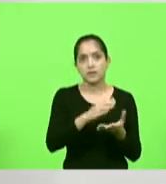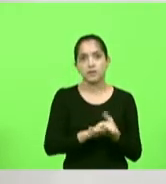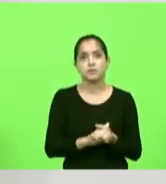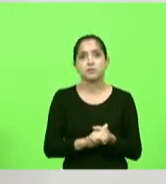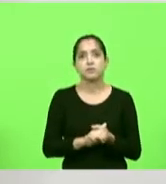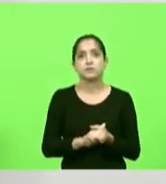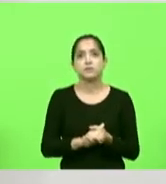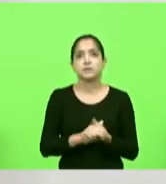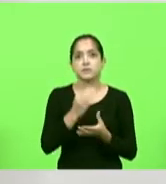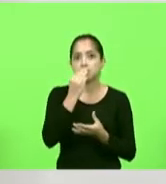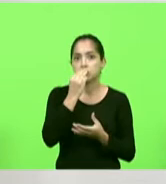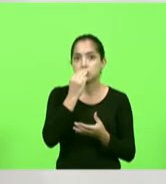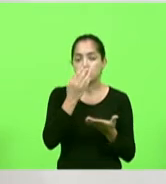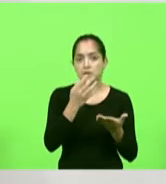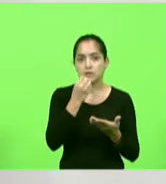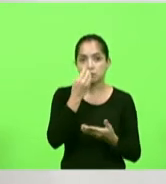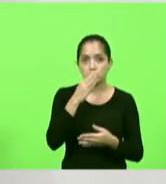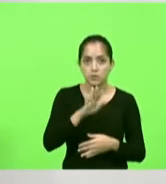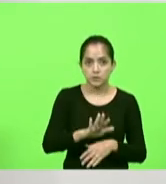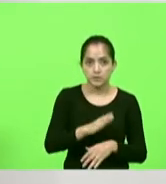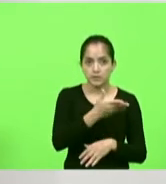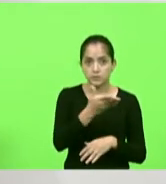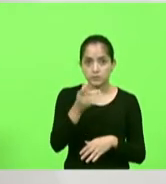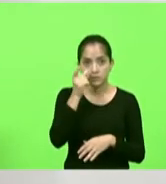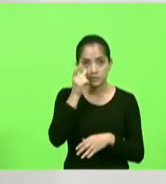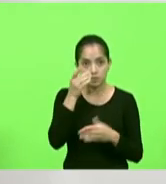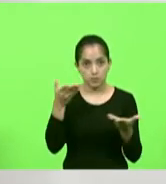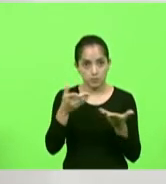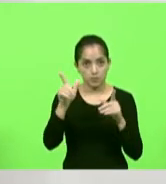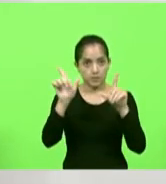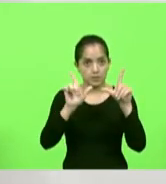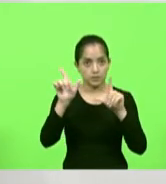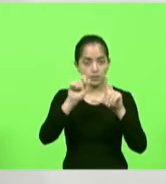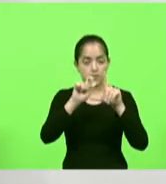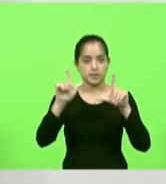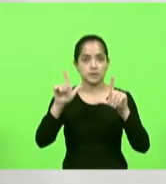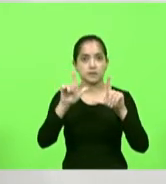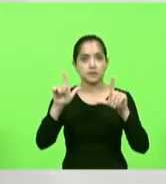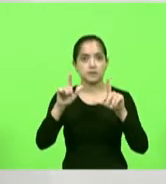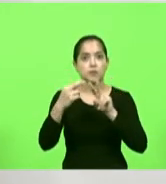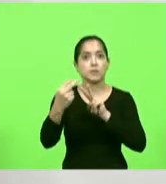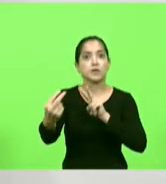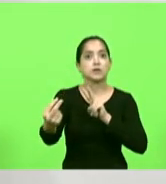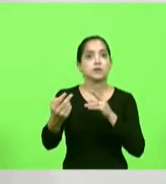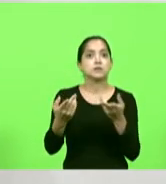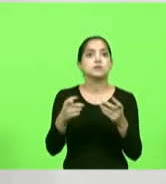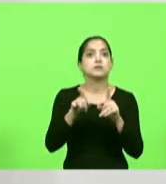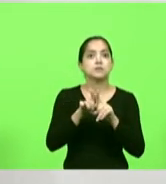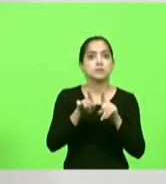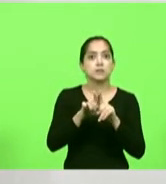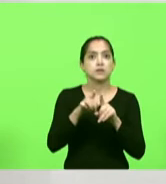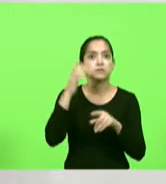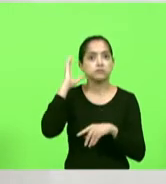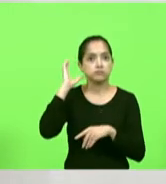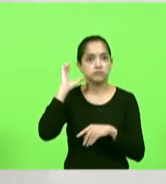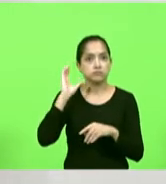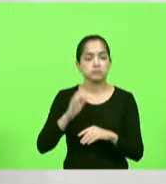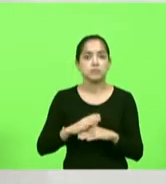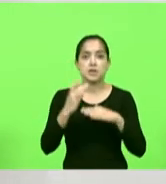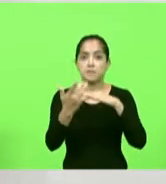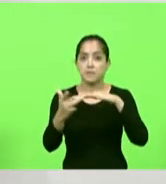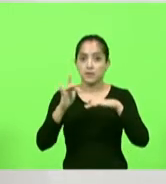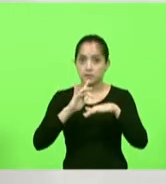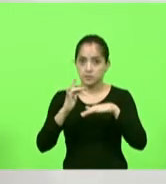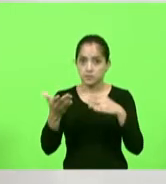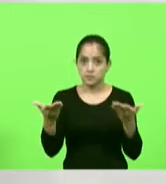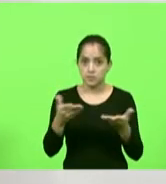sérgio mota muito boa tarde a todos aqueles também que nos acompanham de forma remota aqueles que nos assistem pela tv al nos acompanha pelas mídias